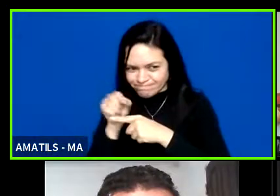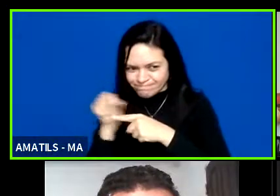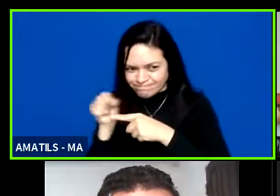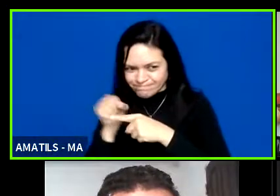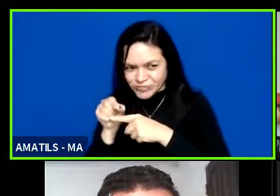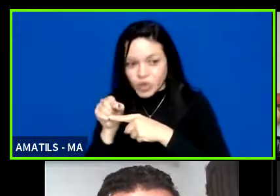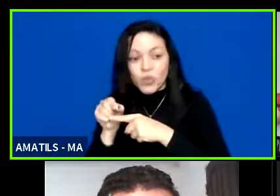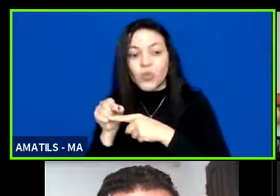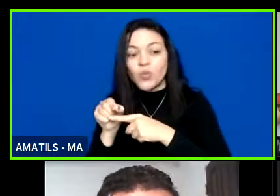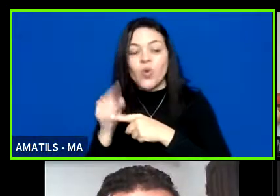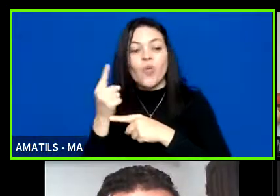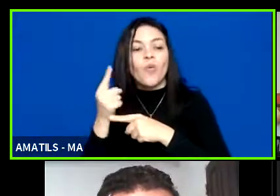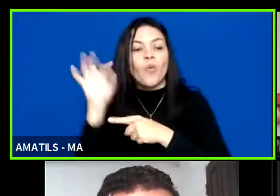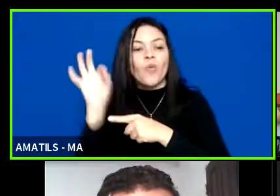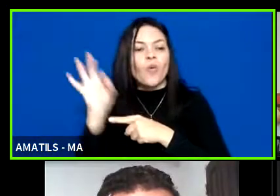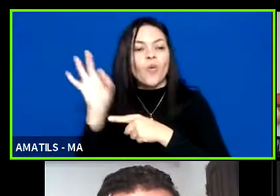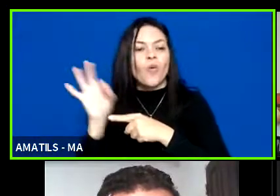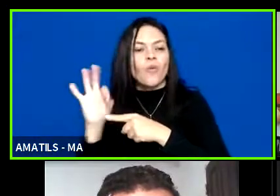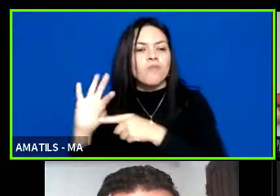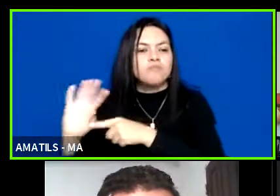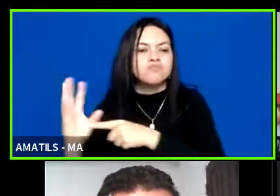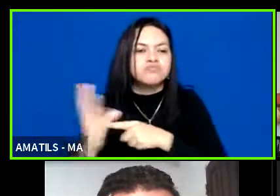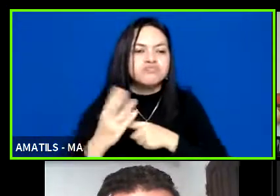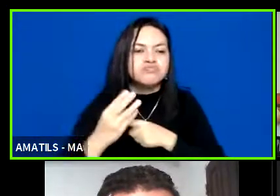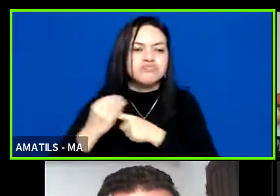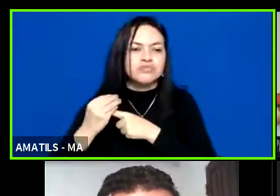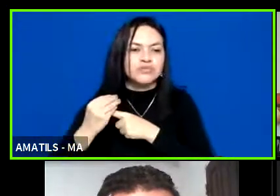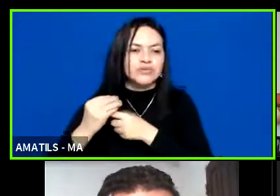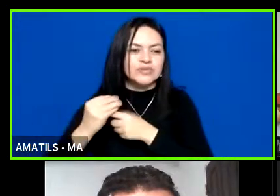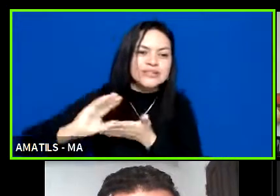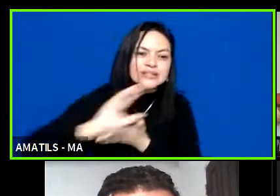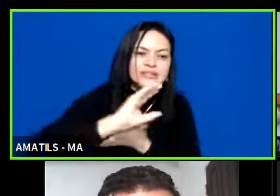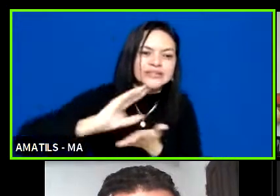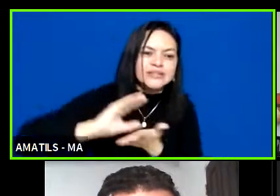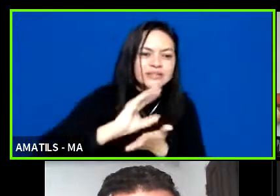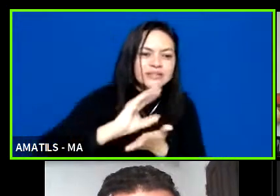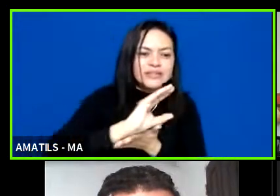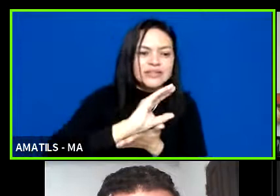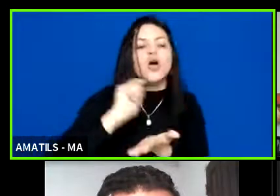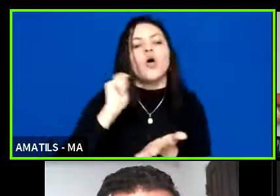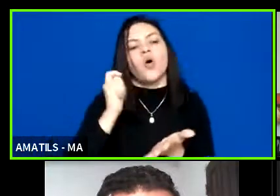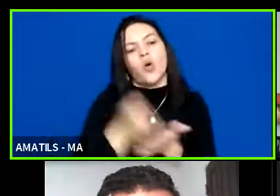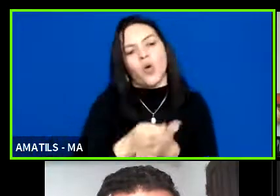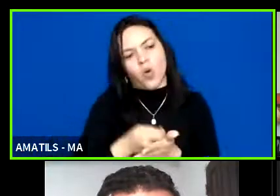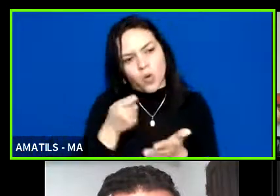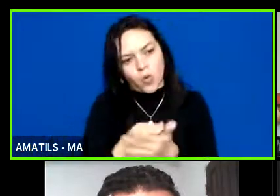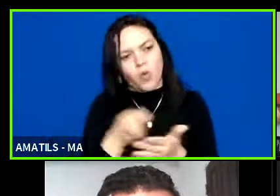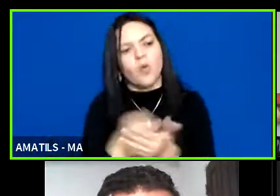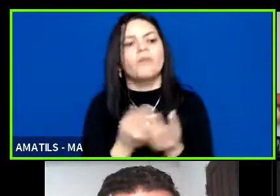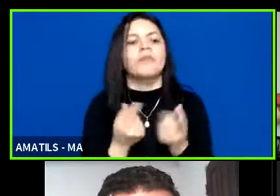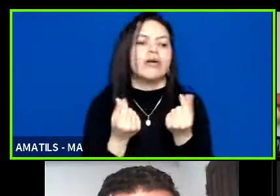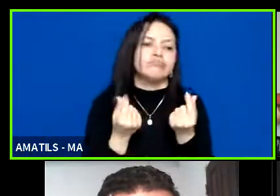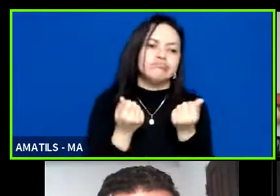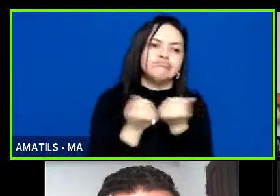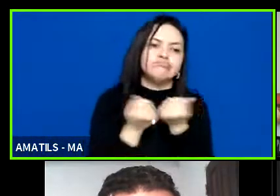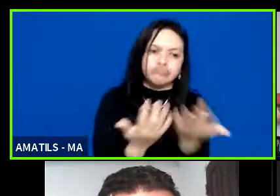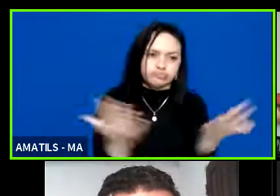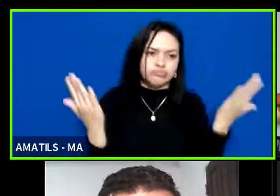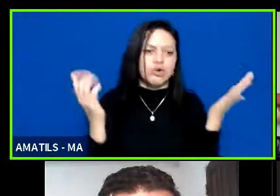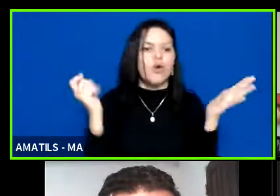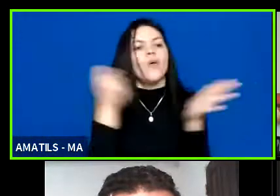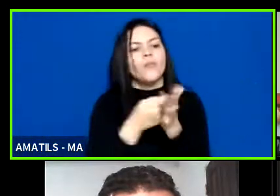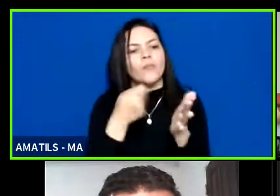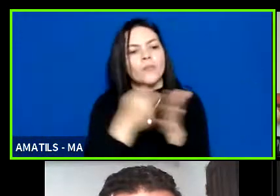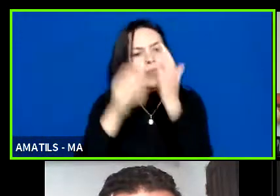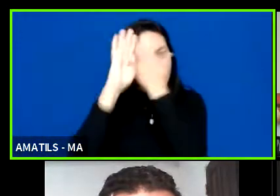estados e eles devem esses recursos obrigatoriamente serem gastos prioritariamente